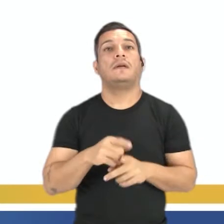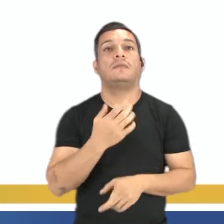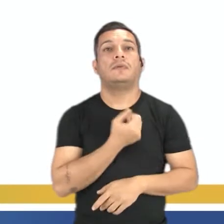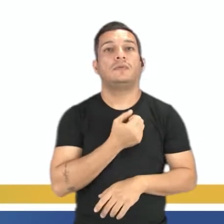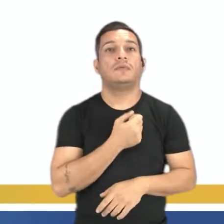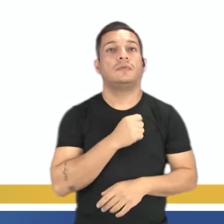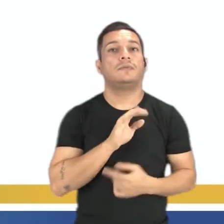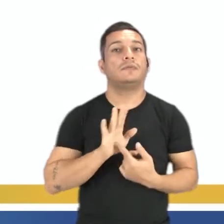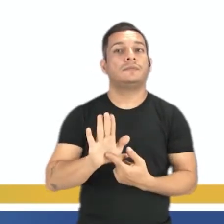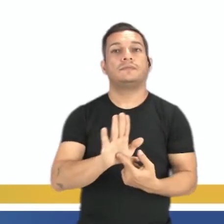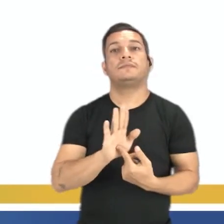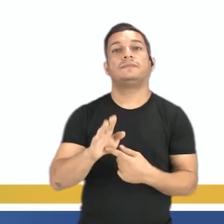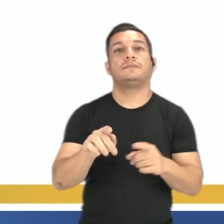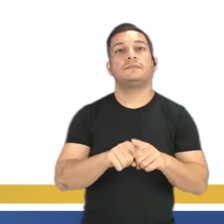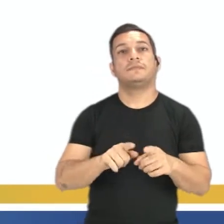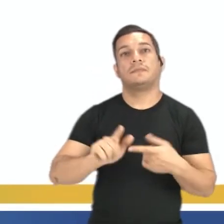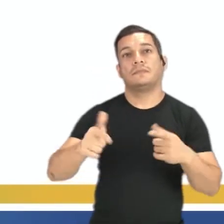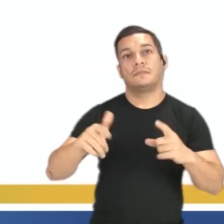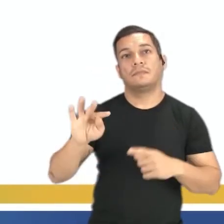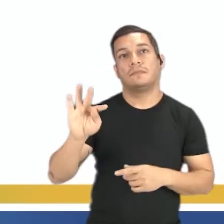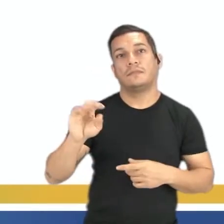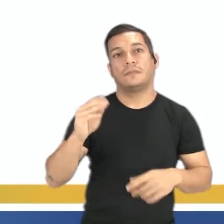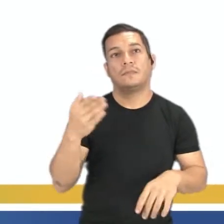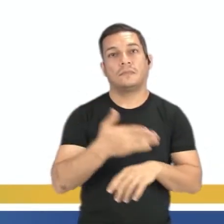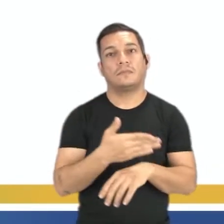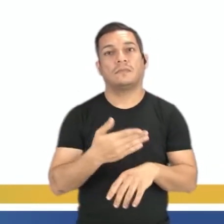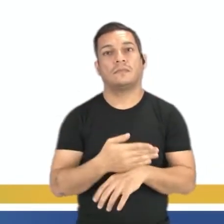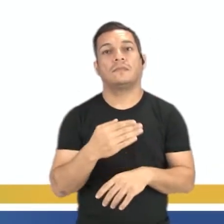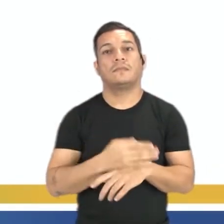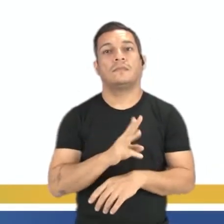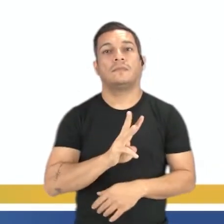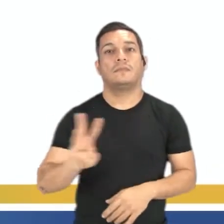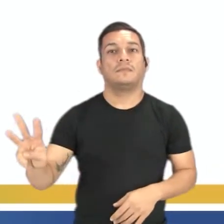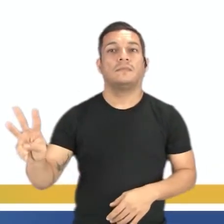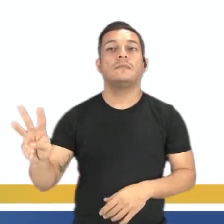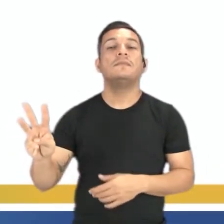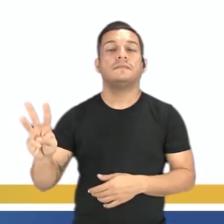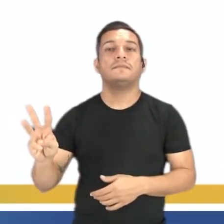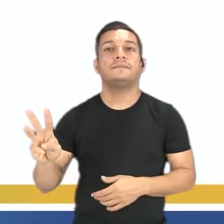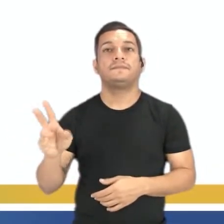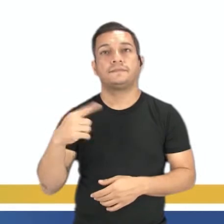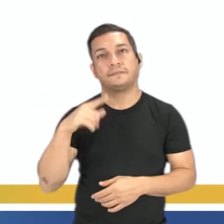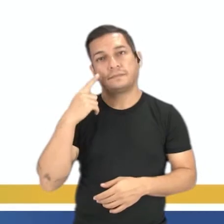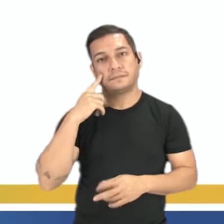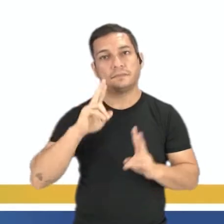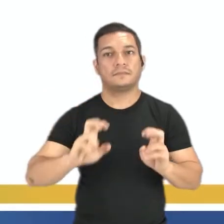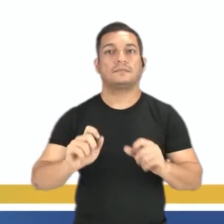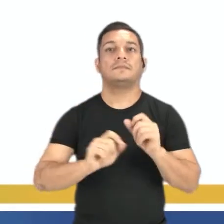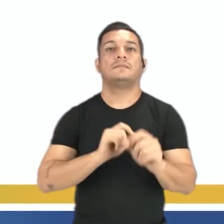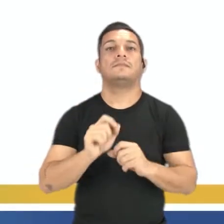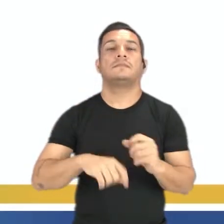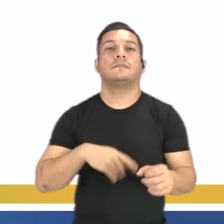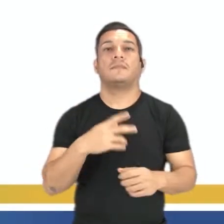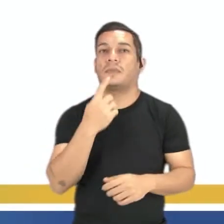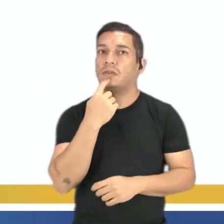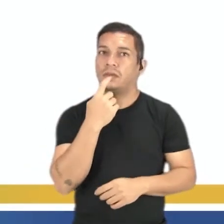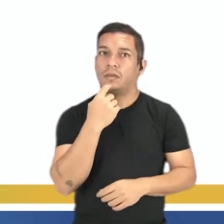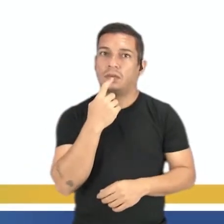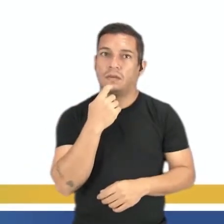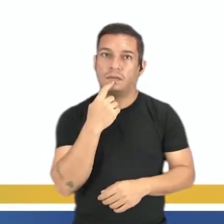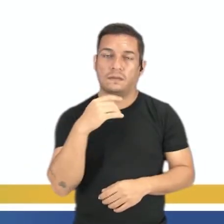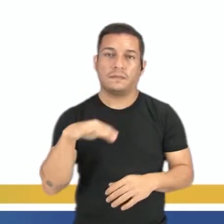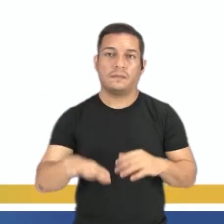o número que aparece com a letra T ou acesse teletom.org.br. E você observa aí em vermelho, na parte